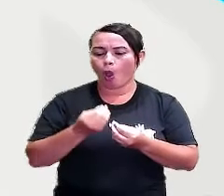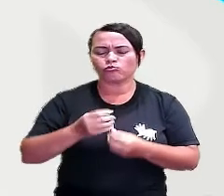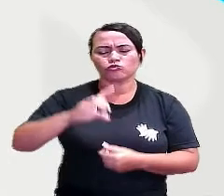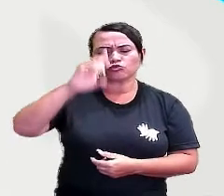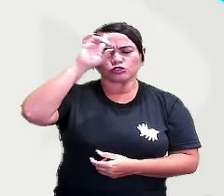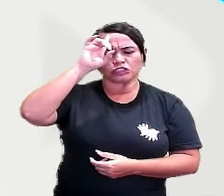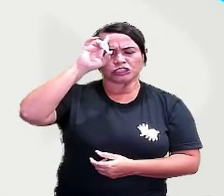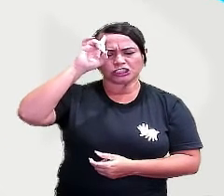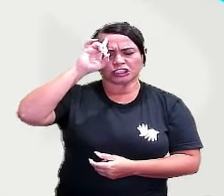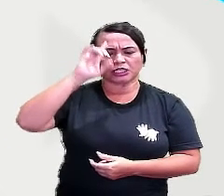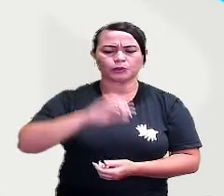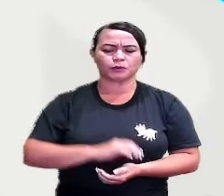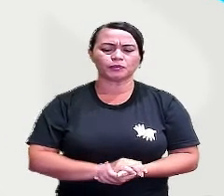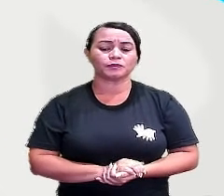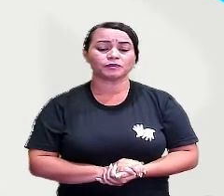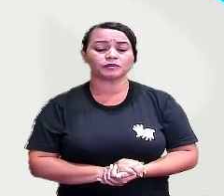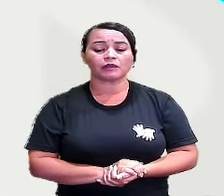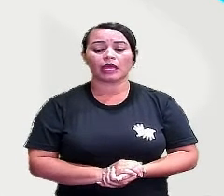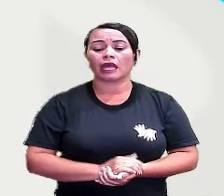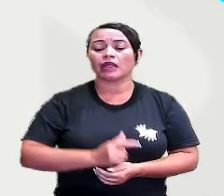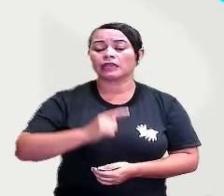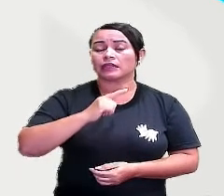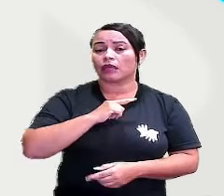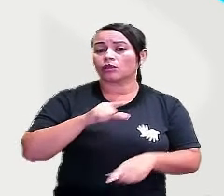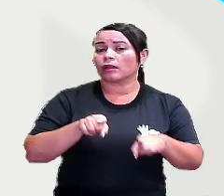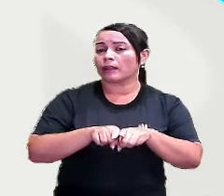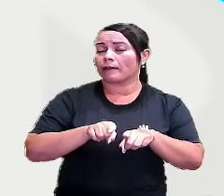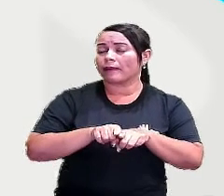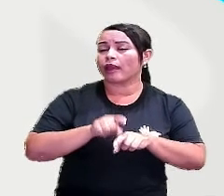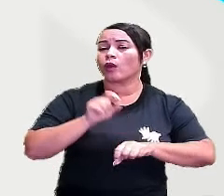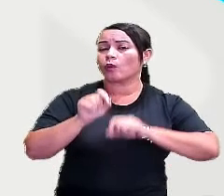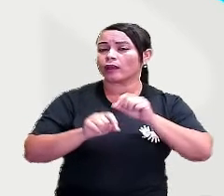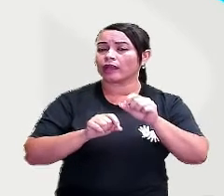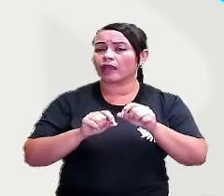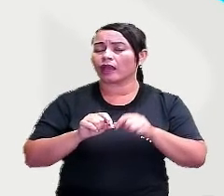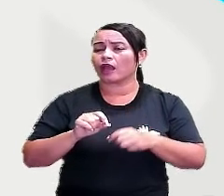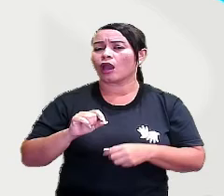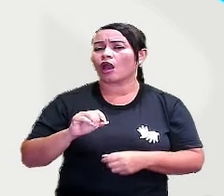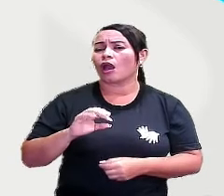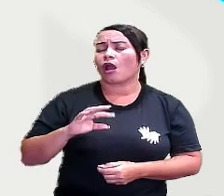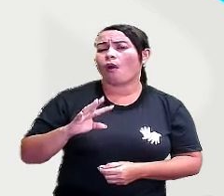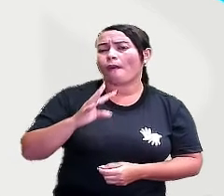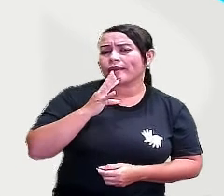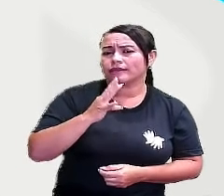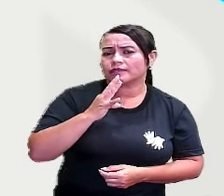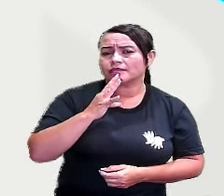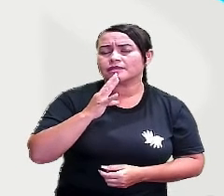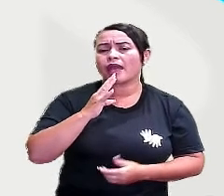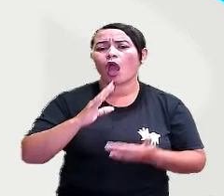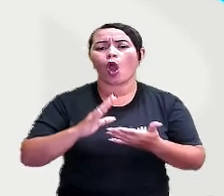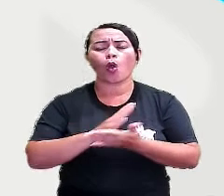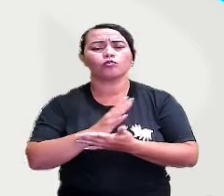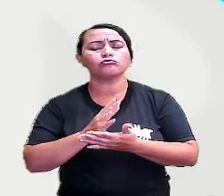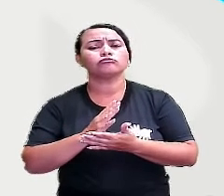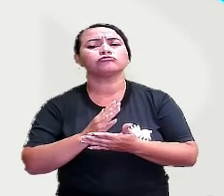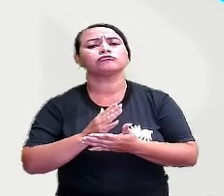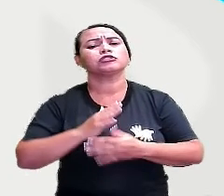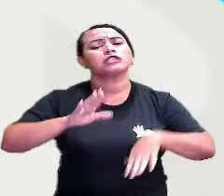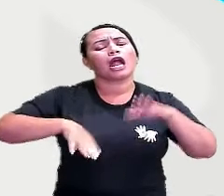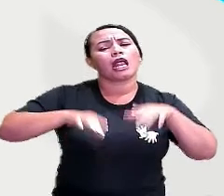cotidiano. E o tema da nossa aula de hoje é compreensão de eventos aleatórios, sendo